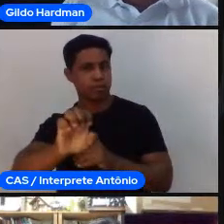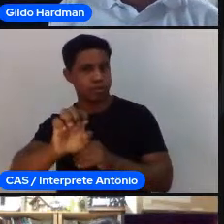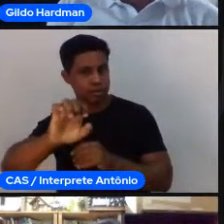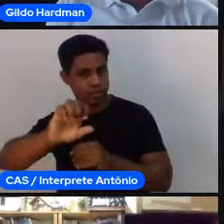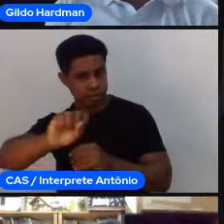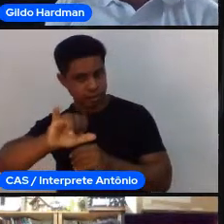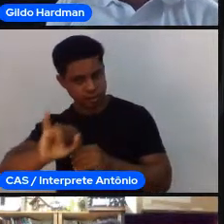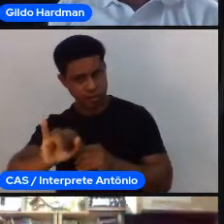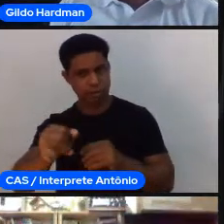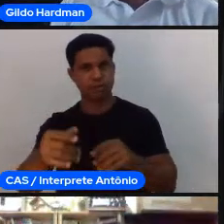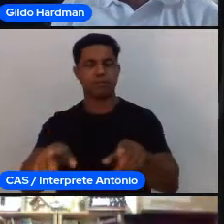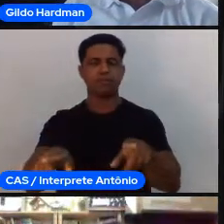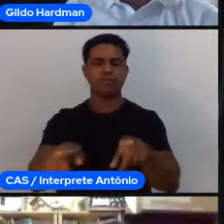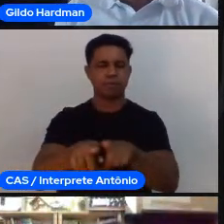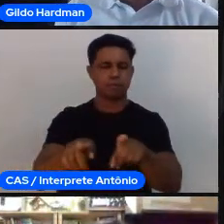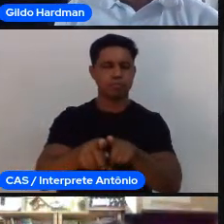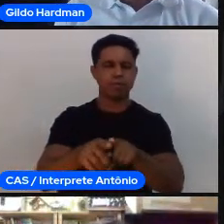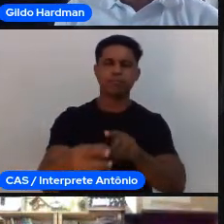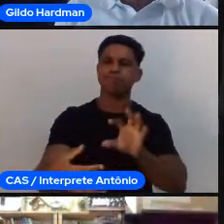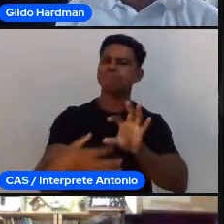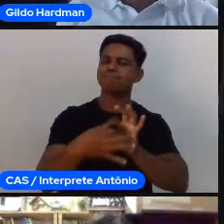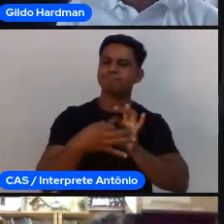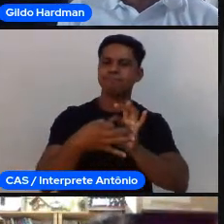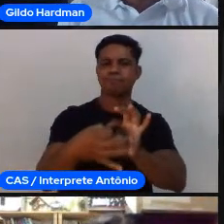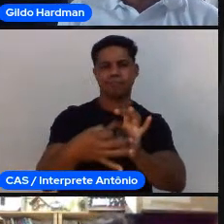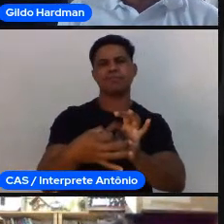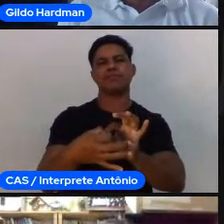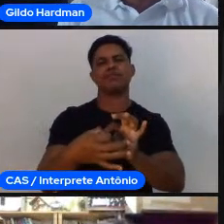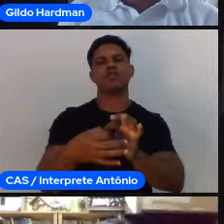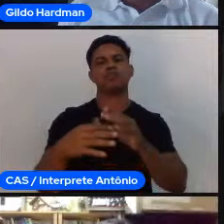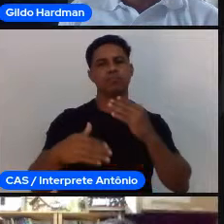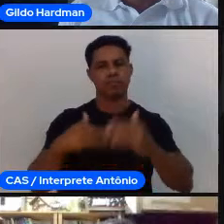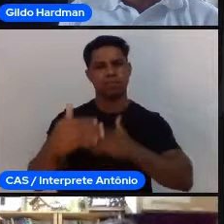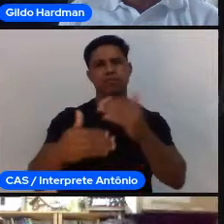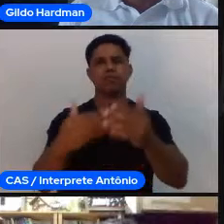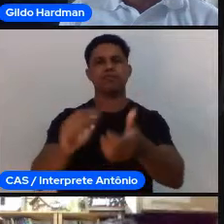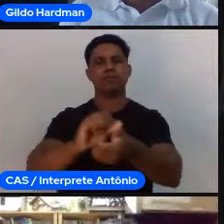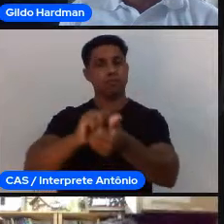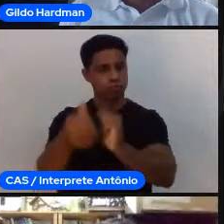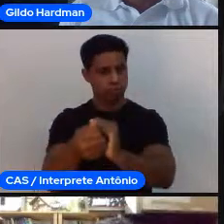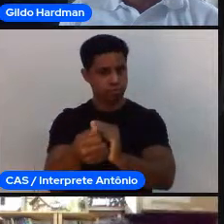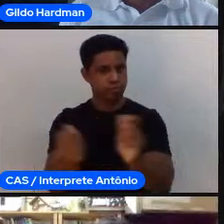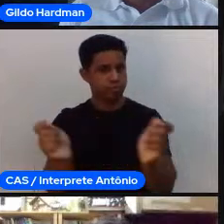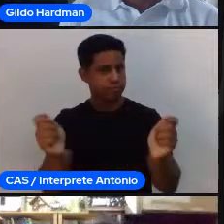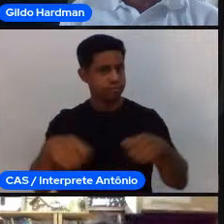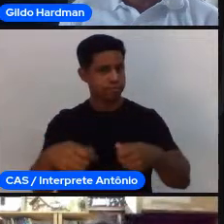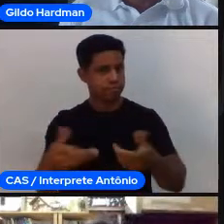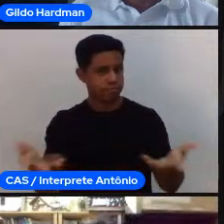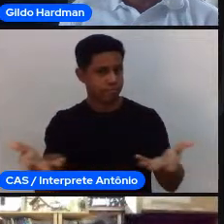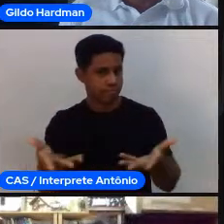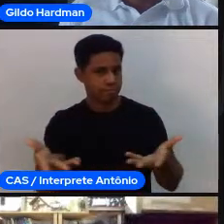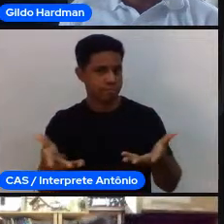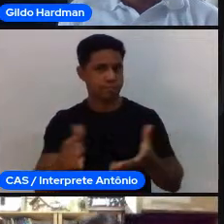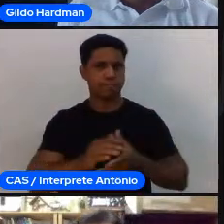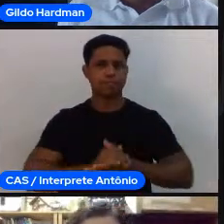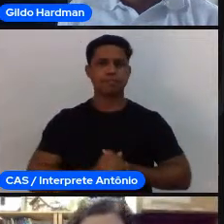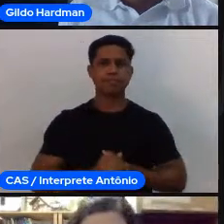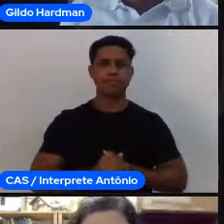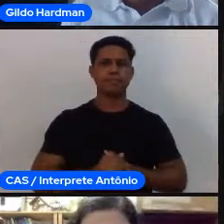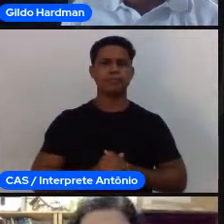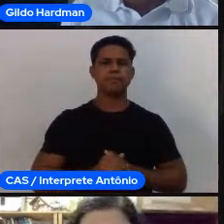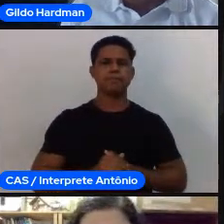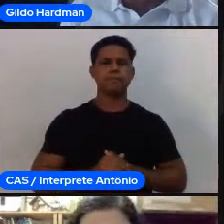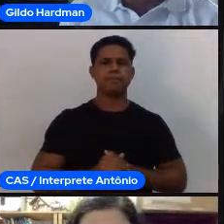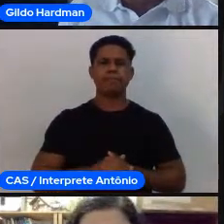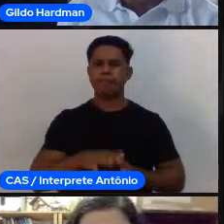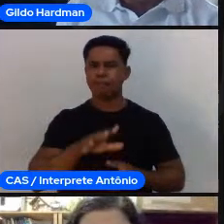agências que podem promover o esporte, a gente está por ali. Eu acho que tem um ruidinho, eu não sei, Gil, se por acaso for o seu microfone,